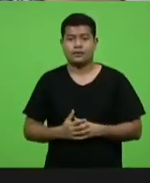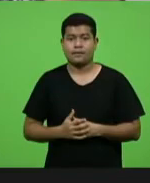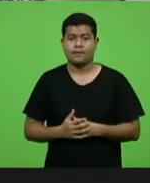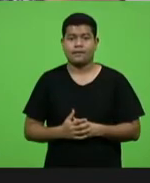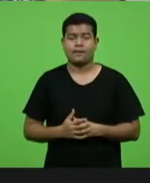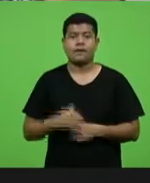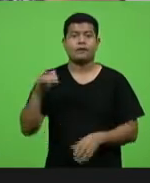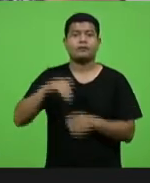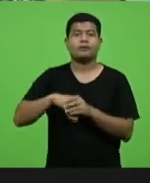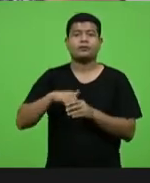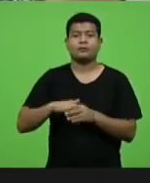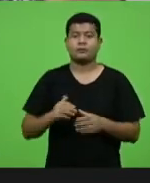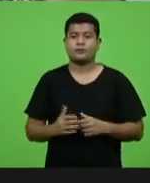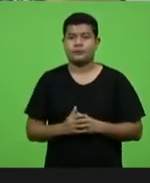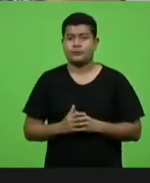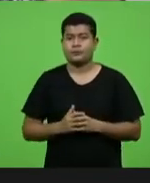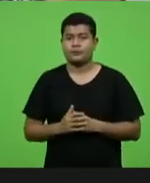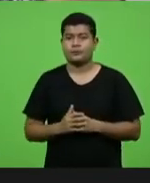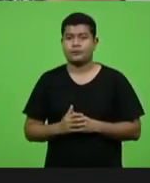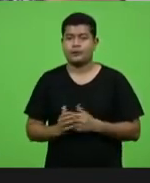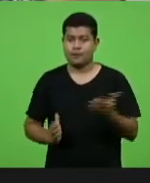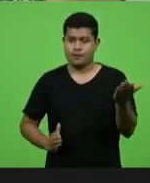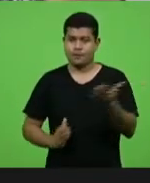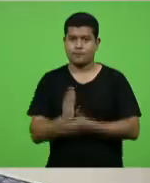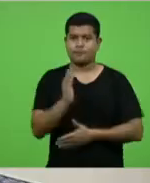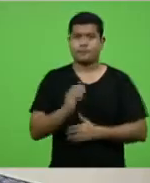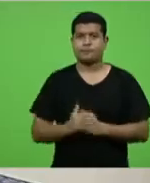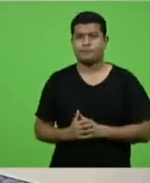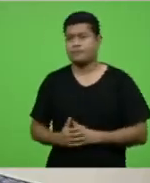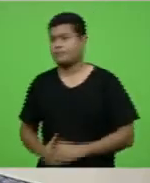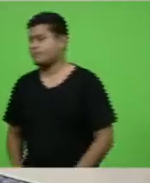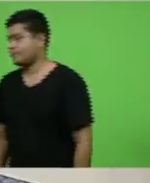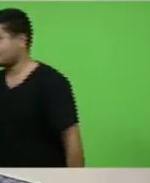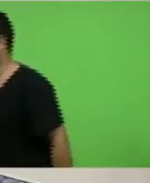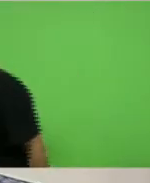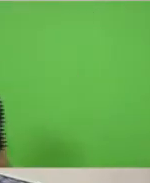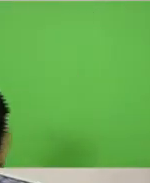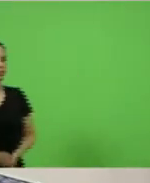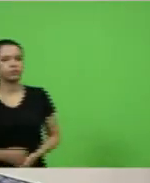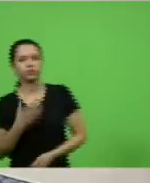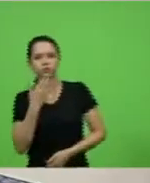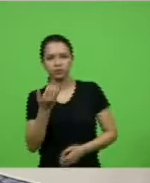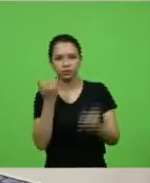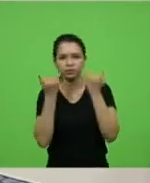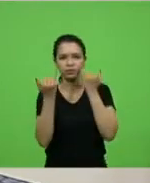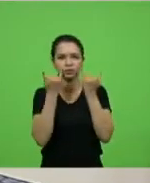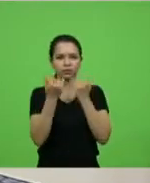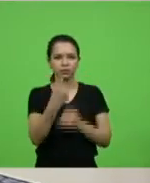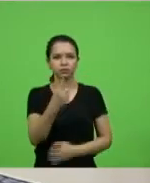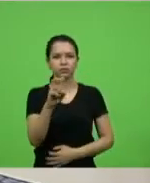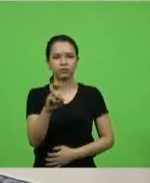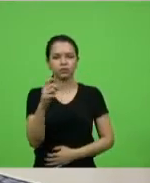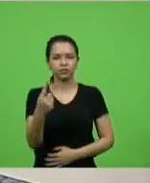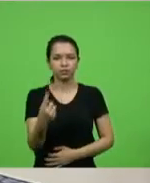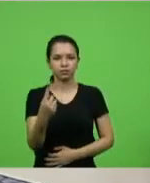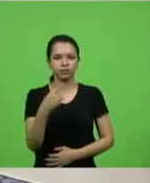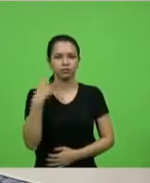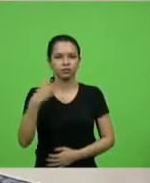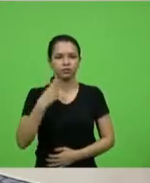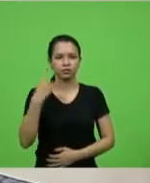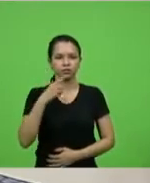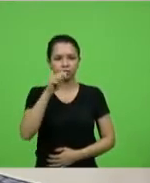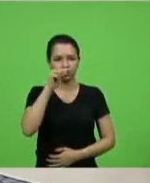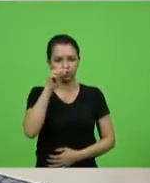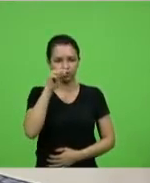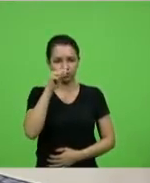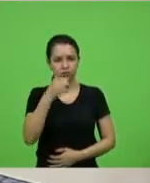Em votação. Aprovado. Pedido de informação 151. Deputado João Amin,